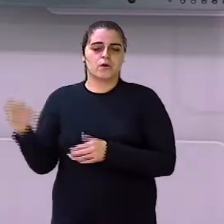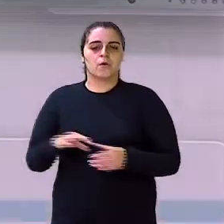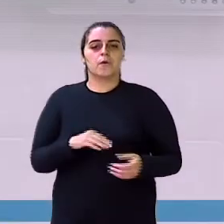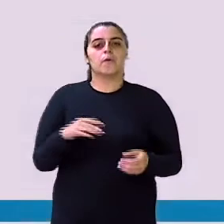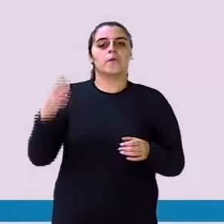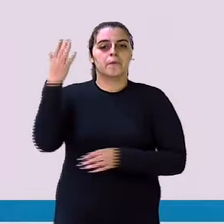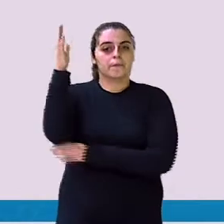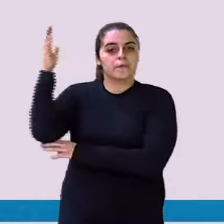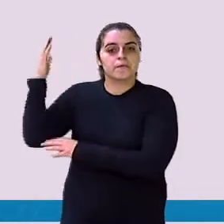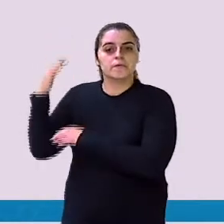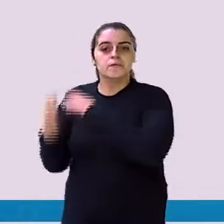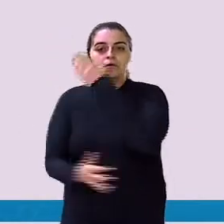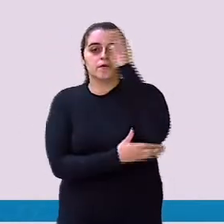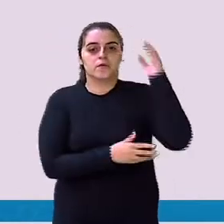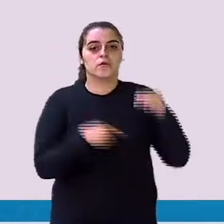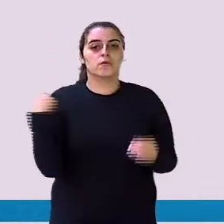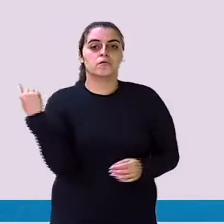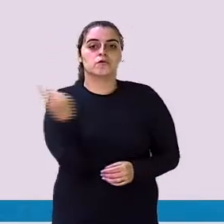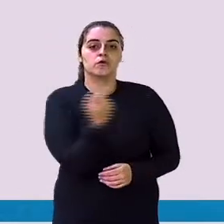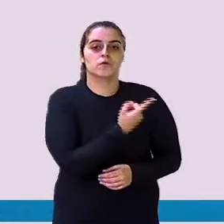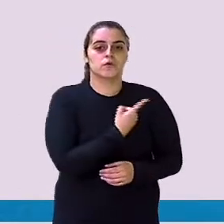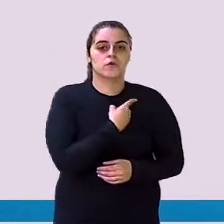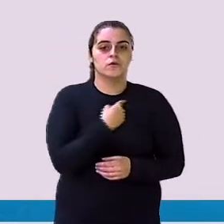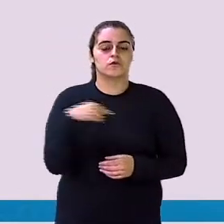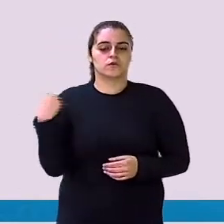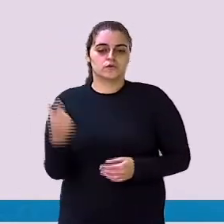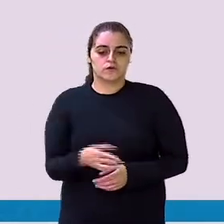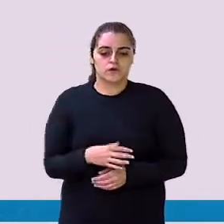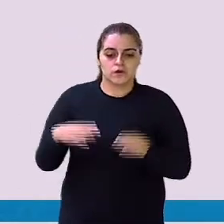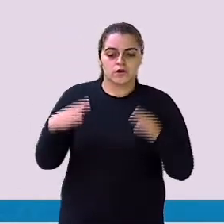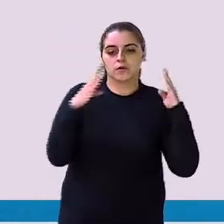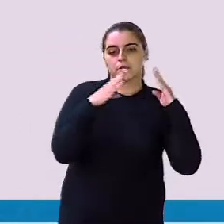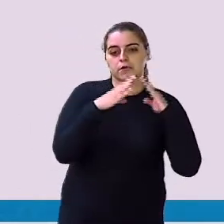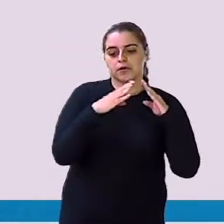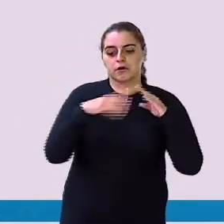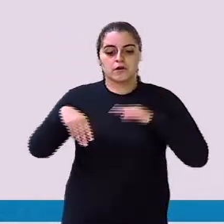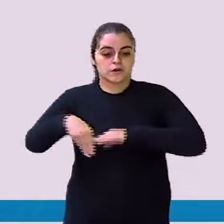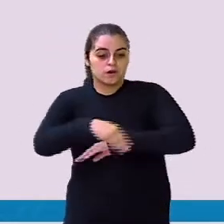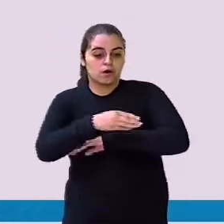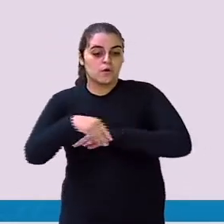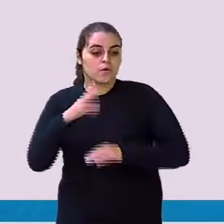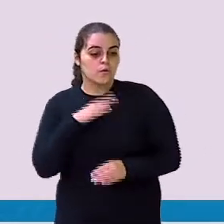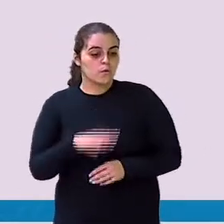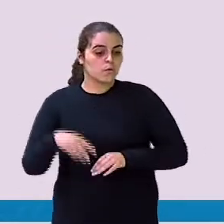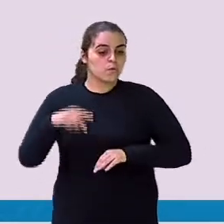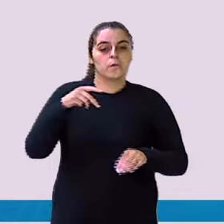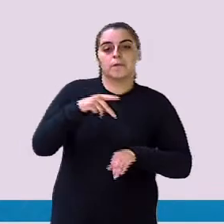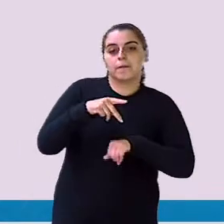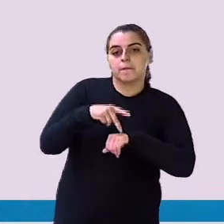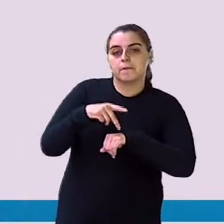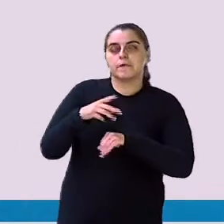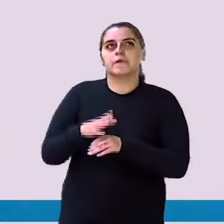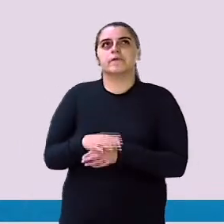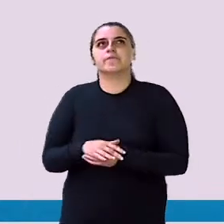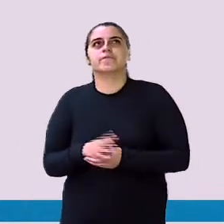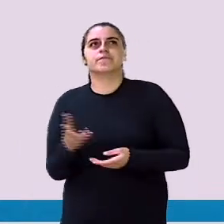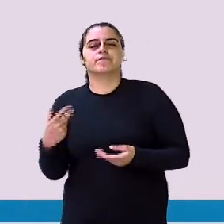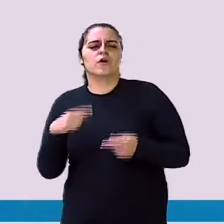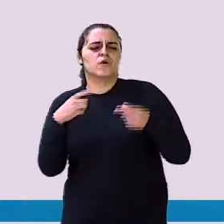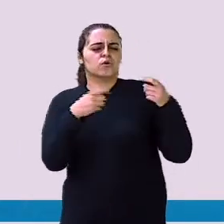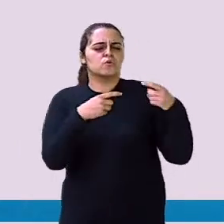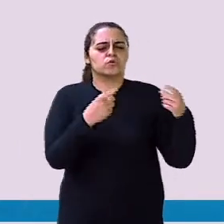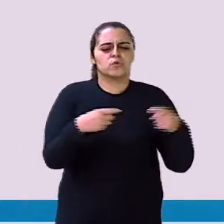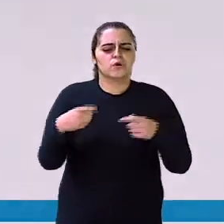ambiente é? Somos todos nós e aquilo que nos cerca. A gente aprendeu isso na outra aula também, né? Que